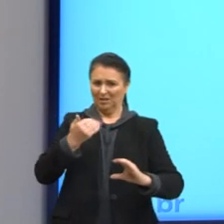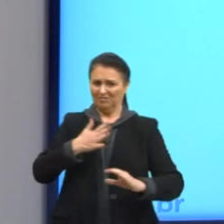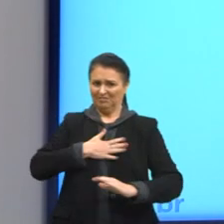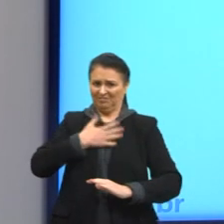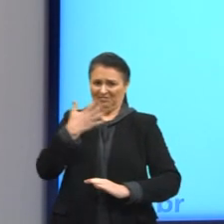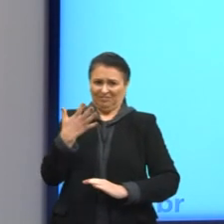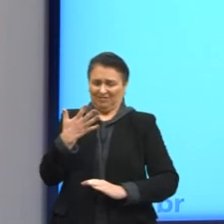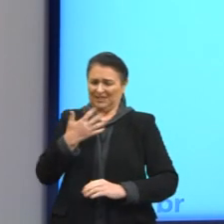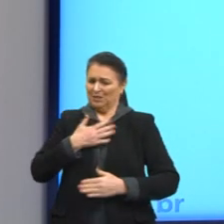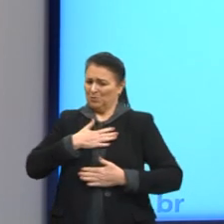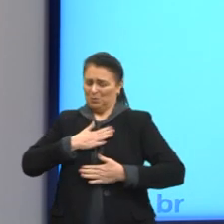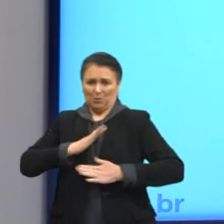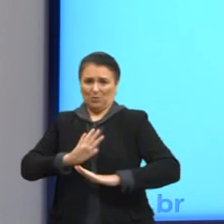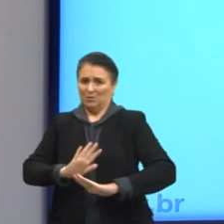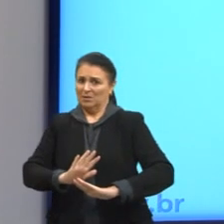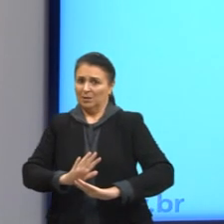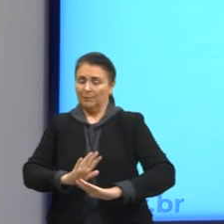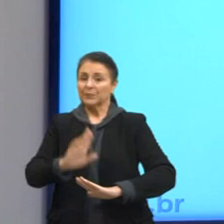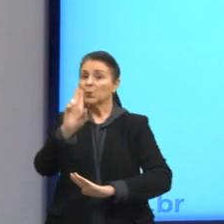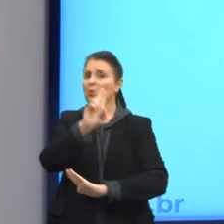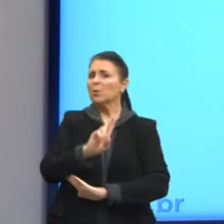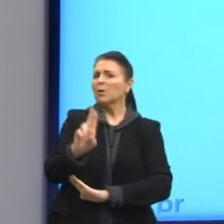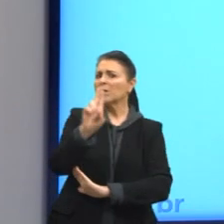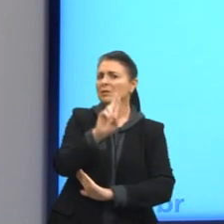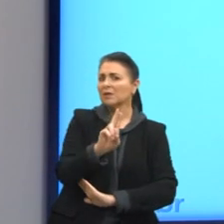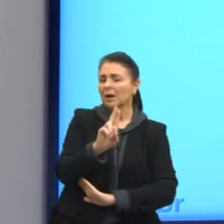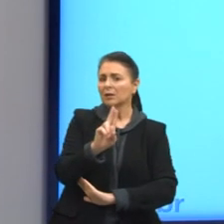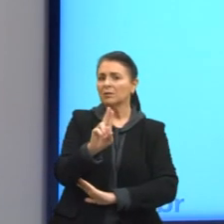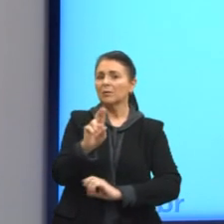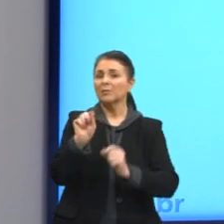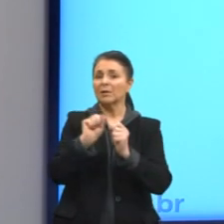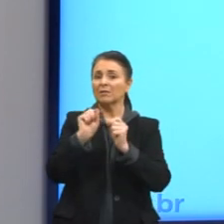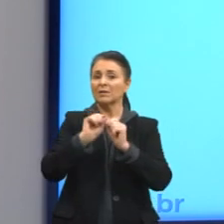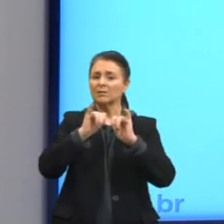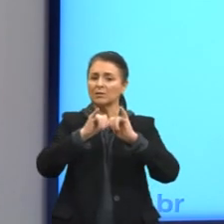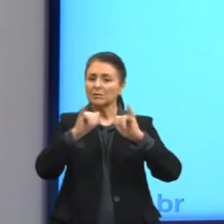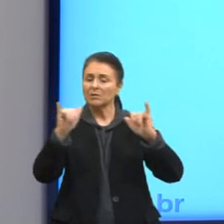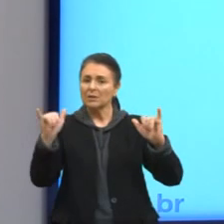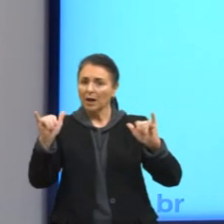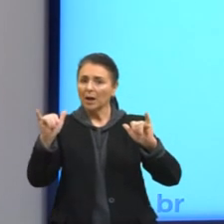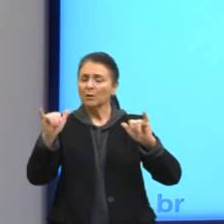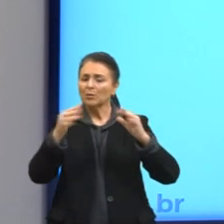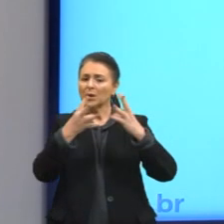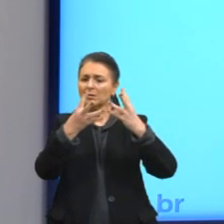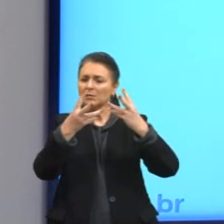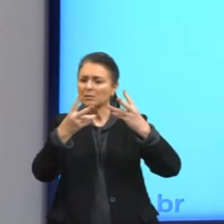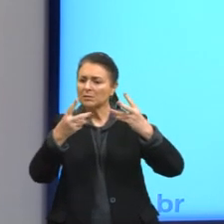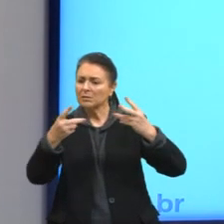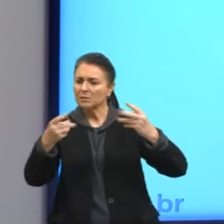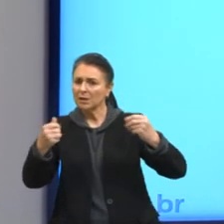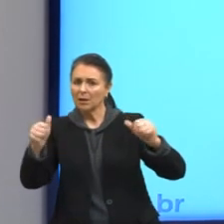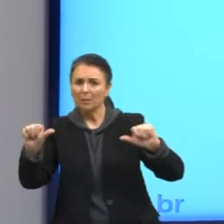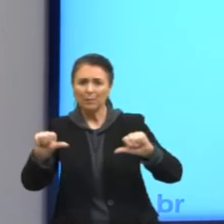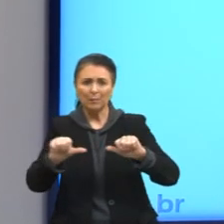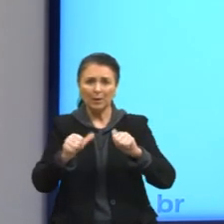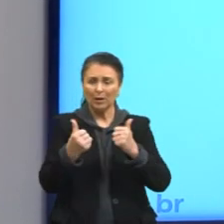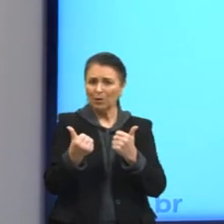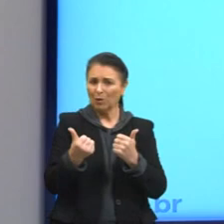desagradável. É usado para tornar um enunciado mais brando ou agradável e menos